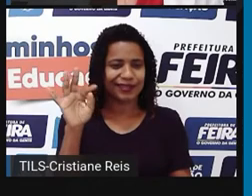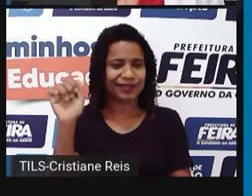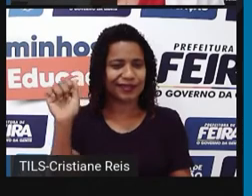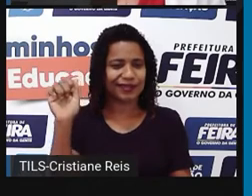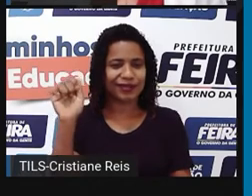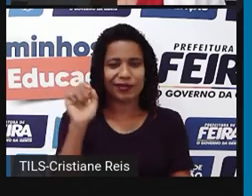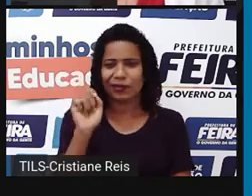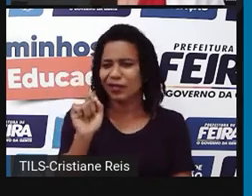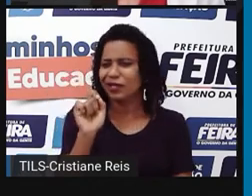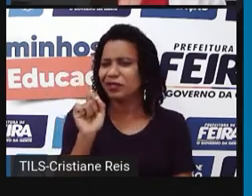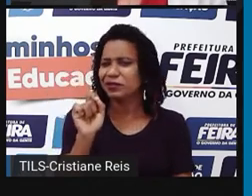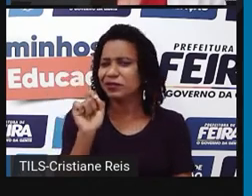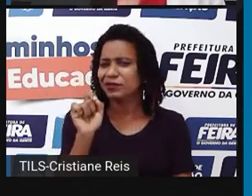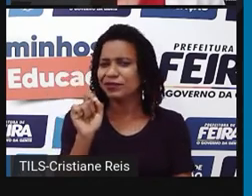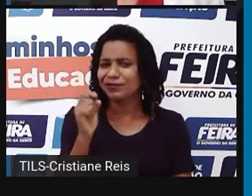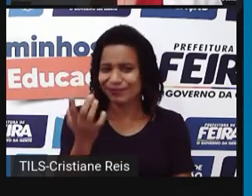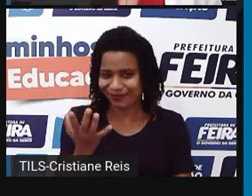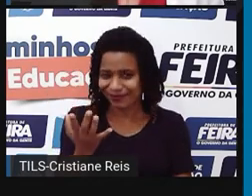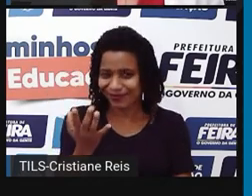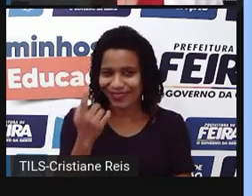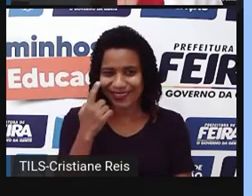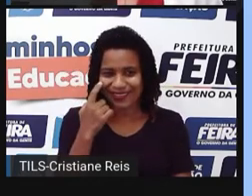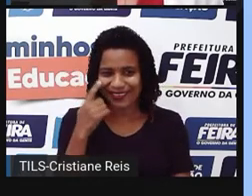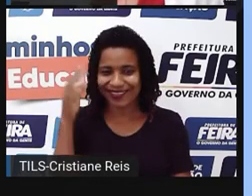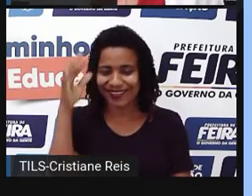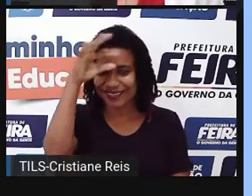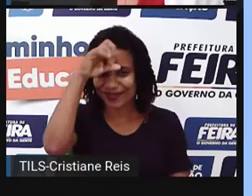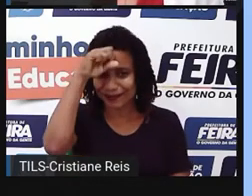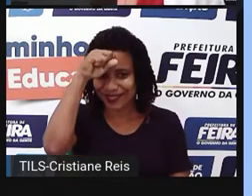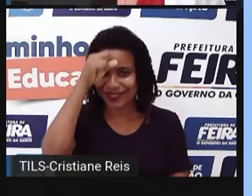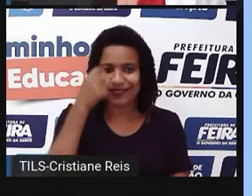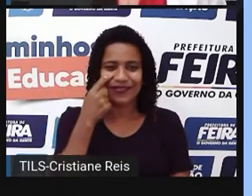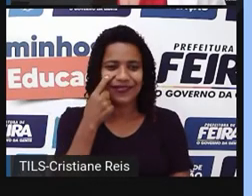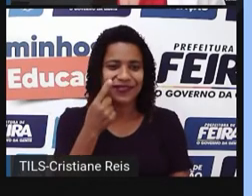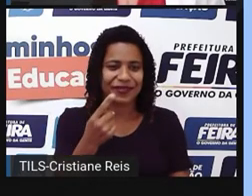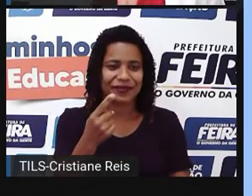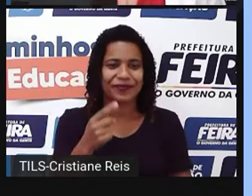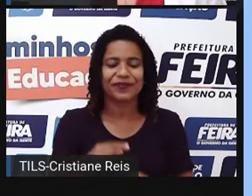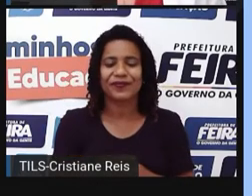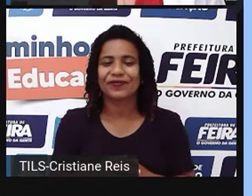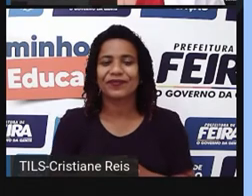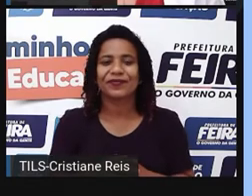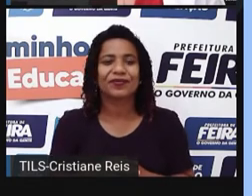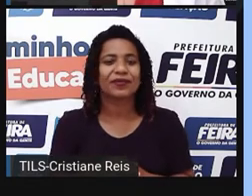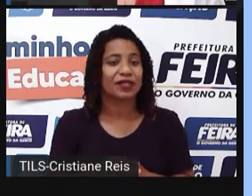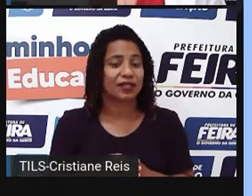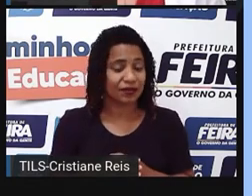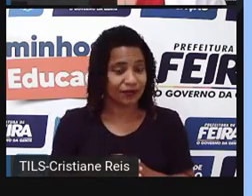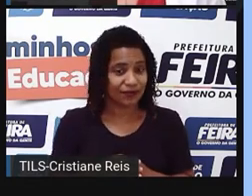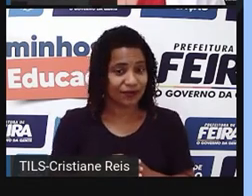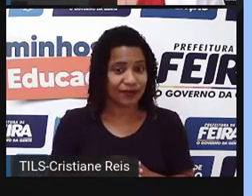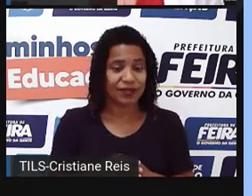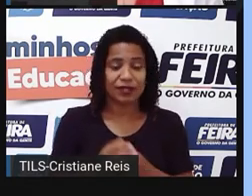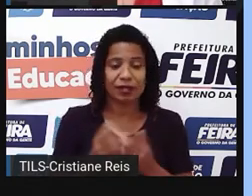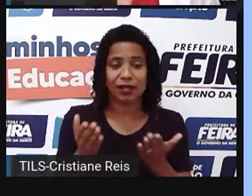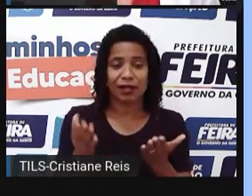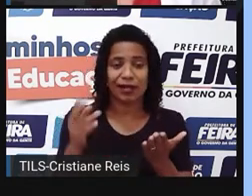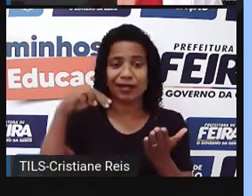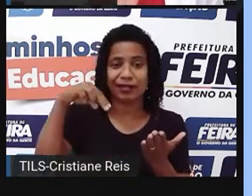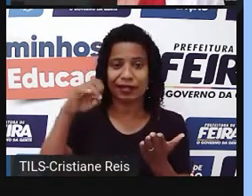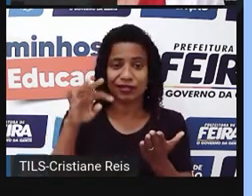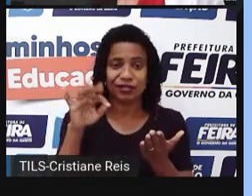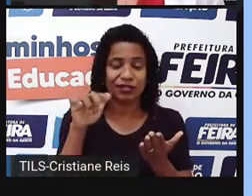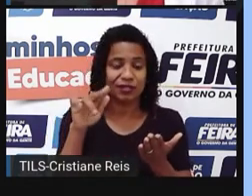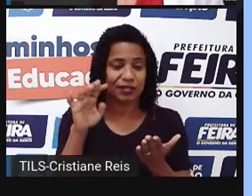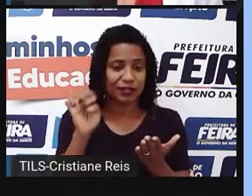aresete, né, o que é isto? Vamos aprender um pouquinho agora? Na etiqueta, é o conjunto de boas maneiras e normas gerais de bom